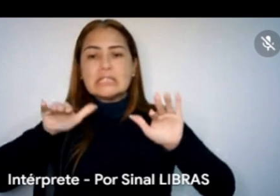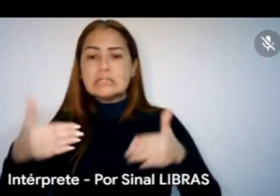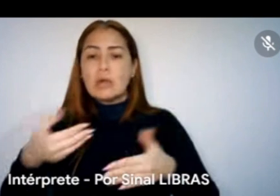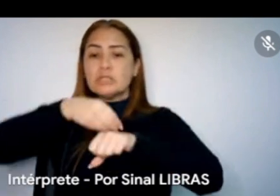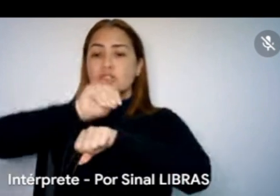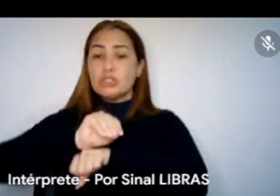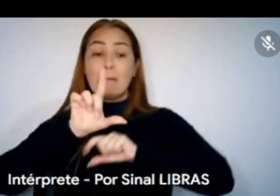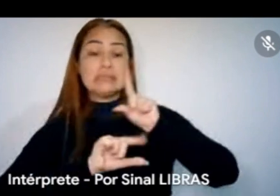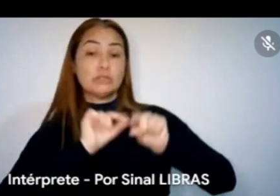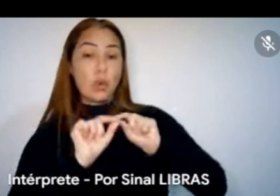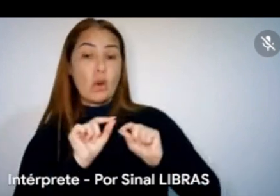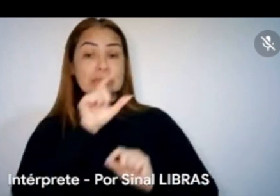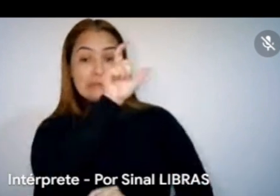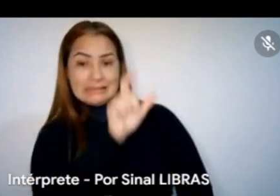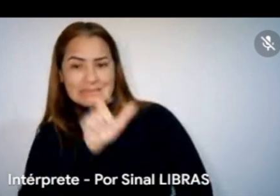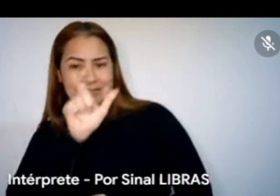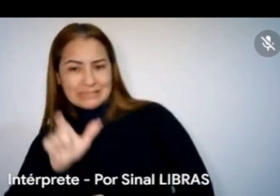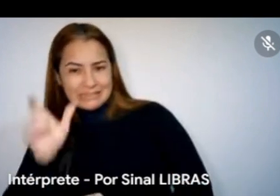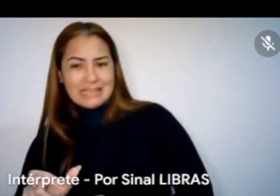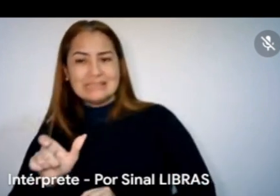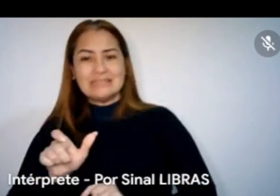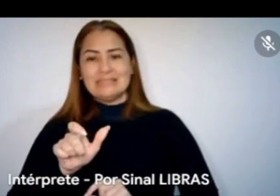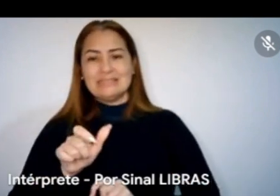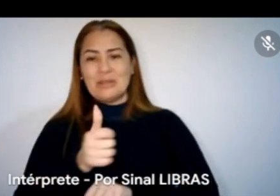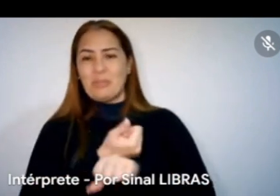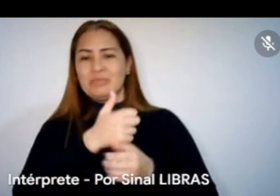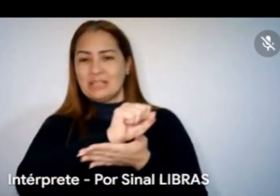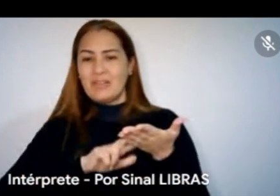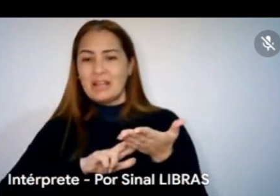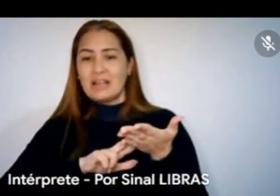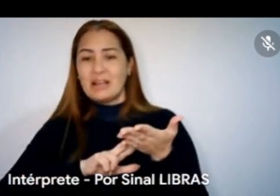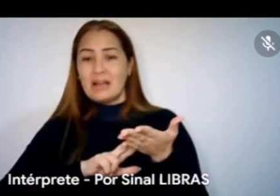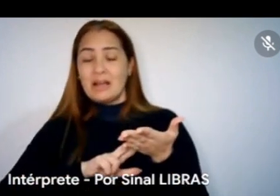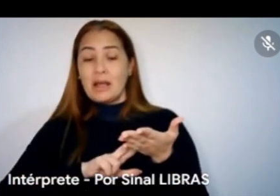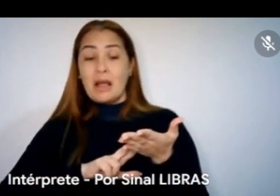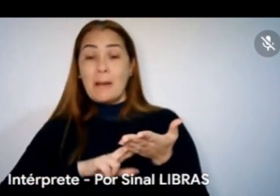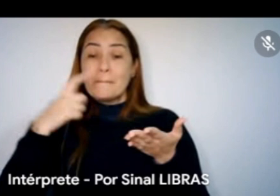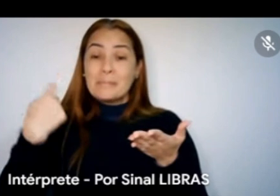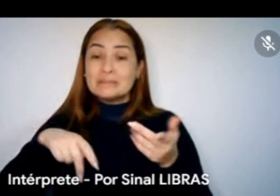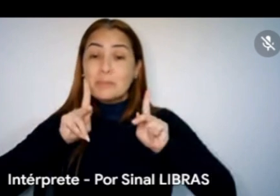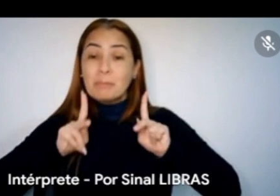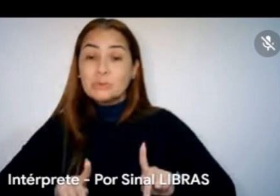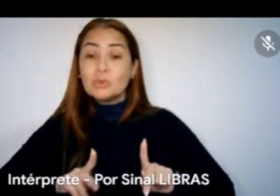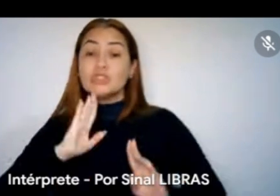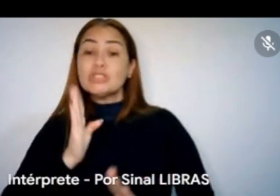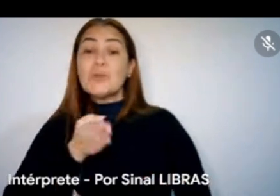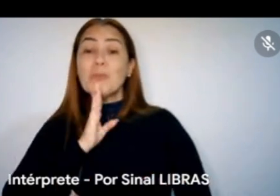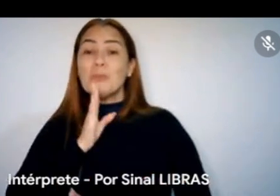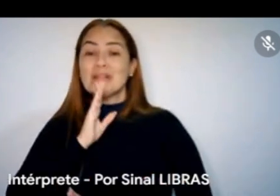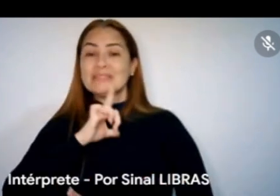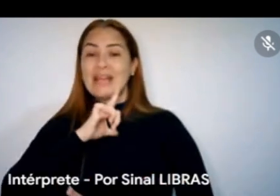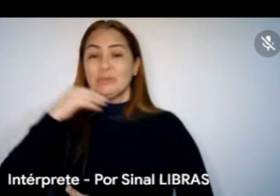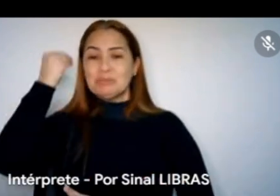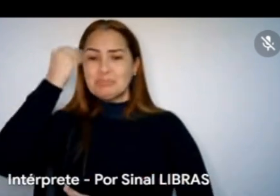avaliadores se desse também por pessoas que têm algum tipo de vivência em cada área, né? Porque não